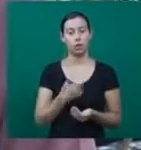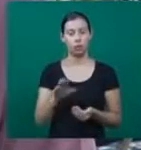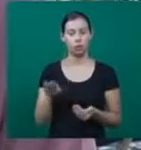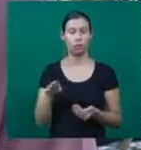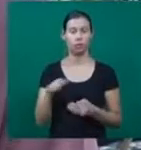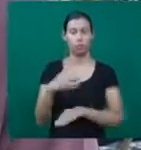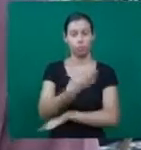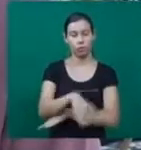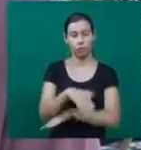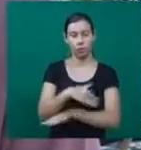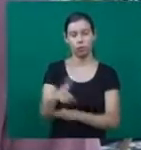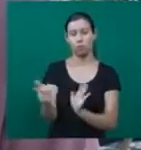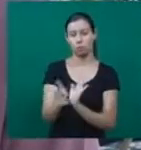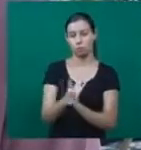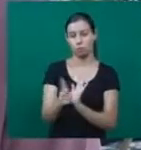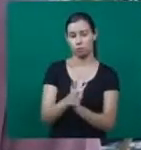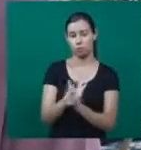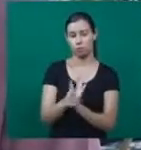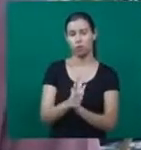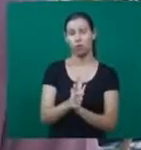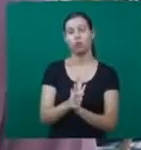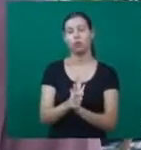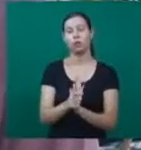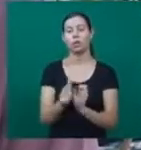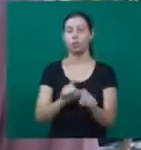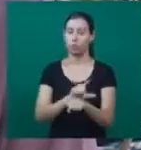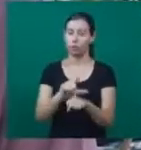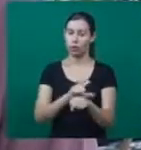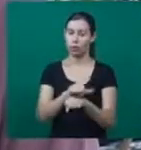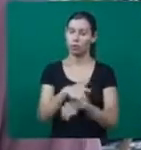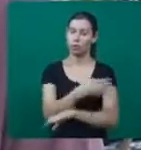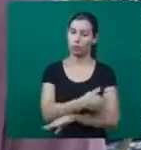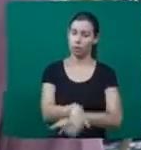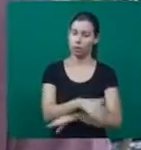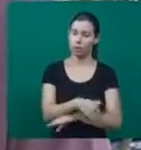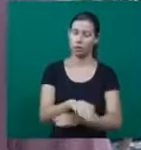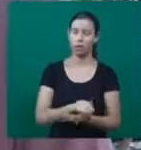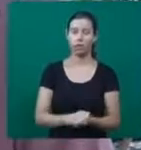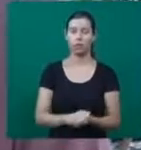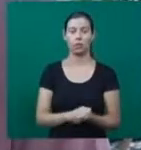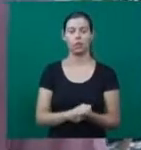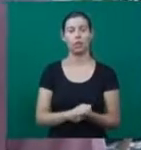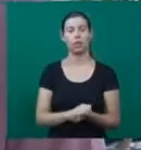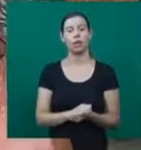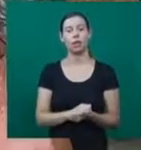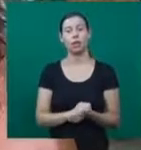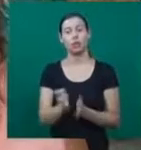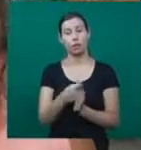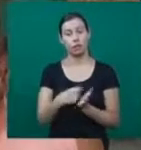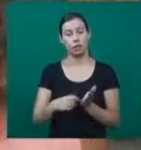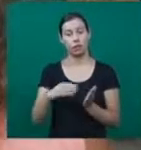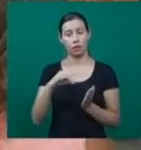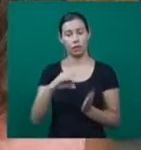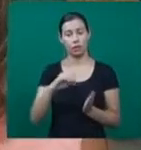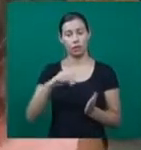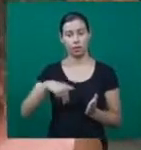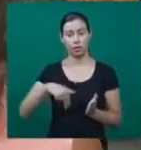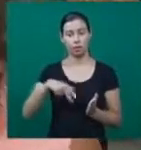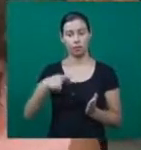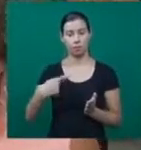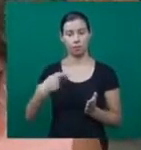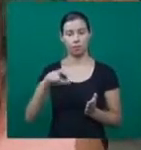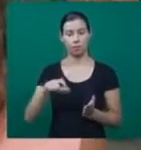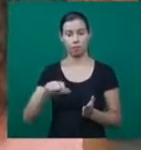endereço e comprovante do comércio também, que a gente consegue fazer a declaração, já sai de lá com o CNPJ. Inês trabalhou como